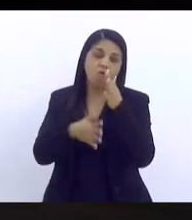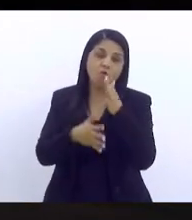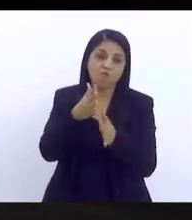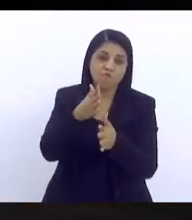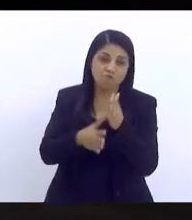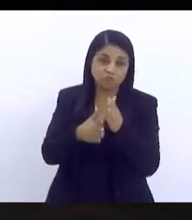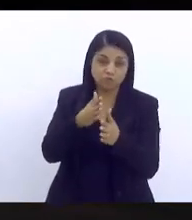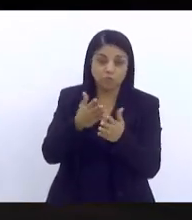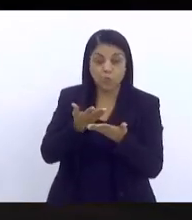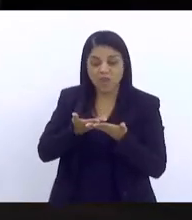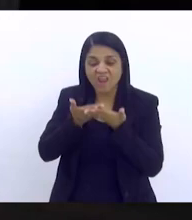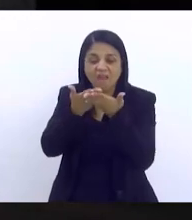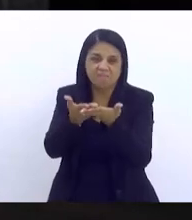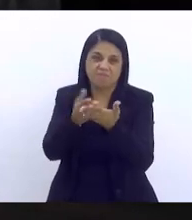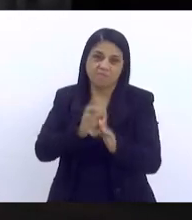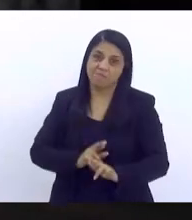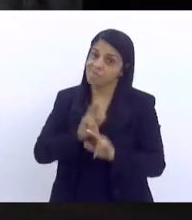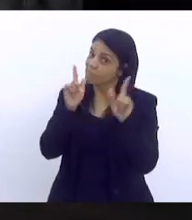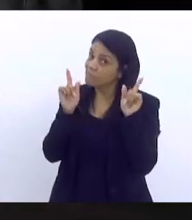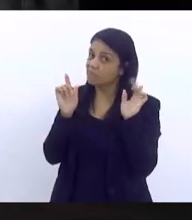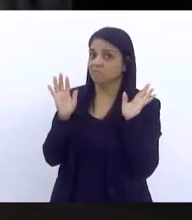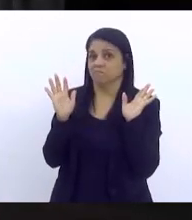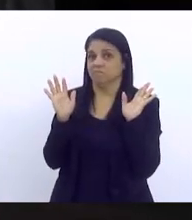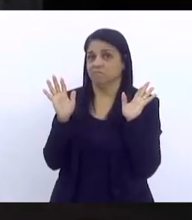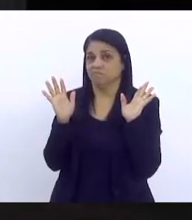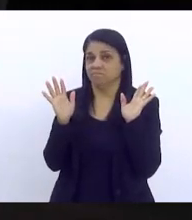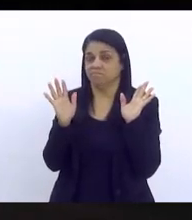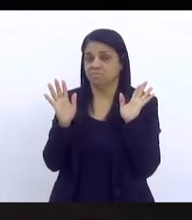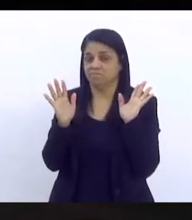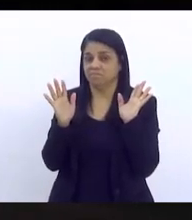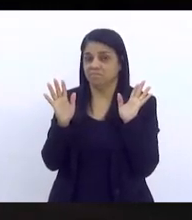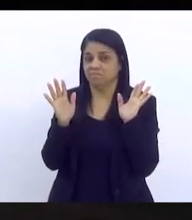encaminhamento. a gente também